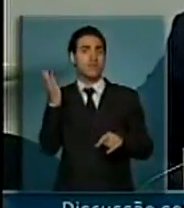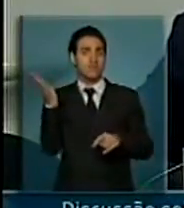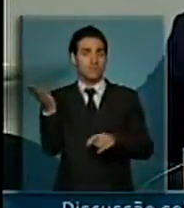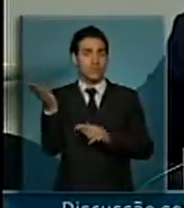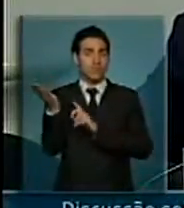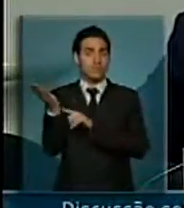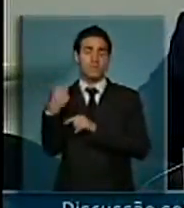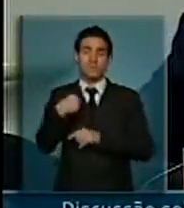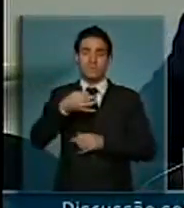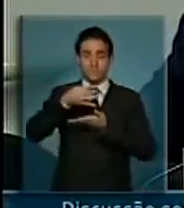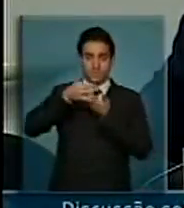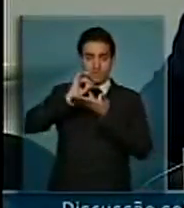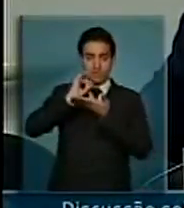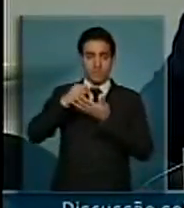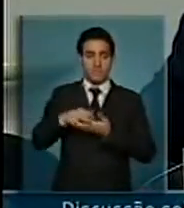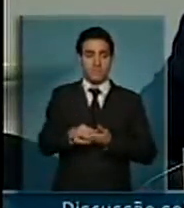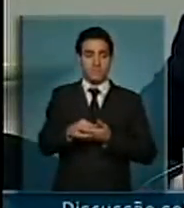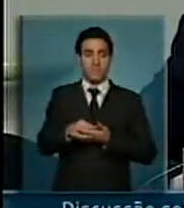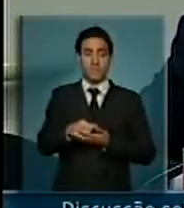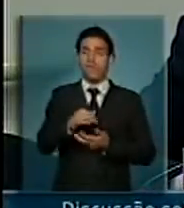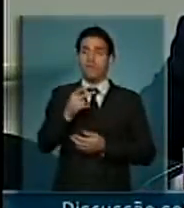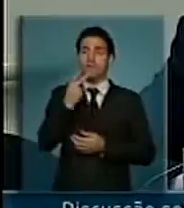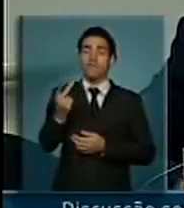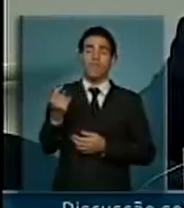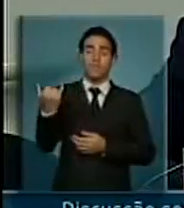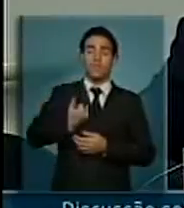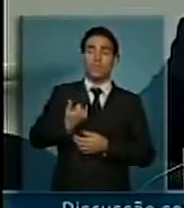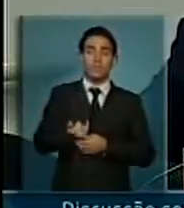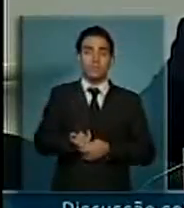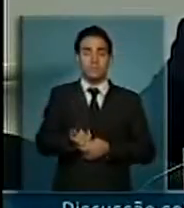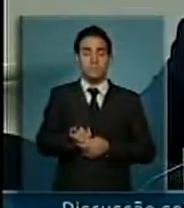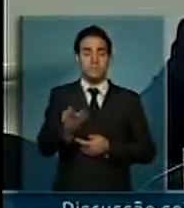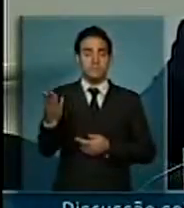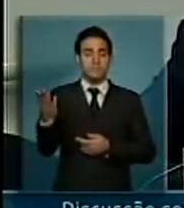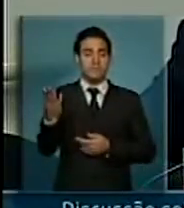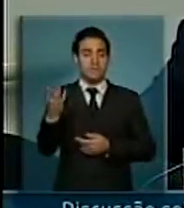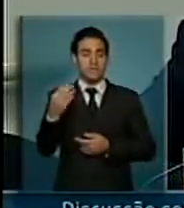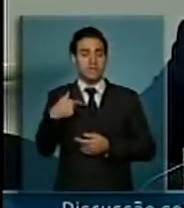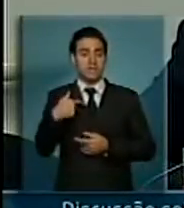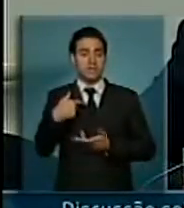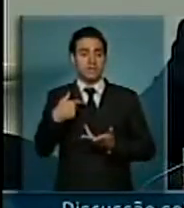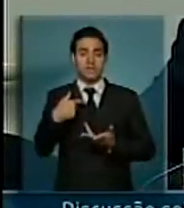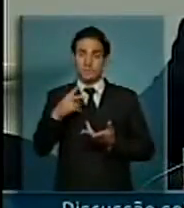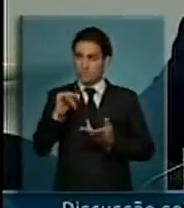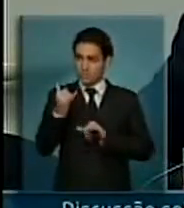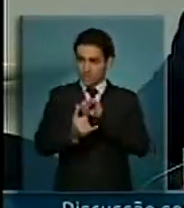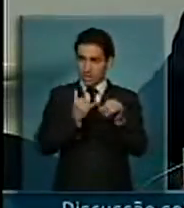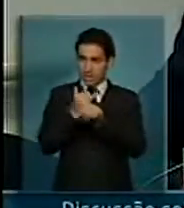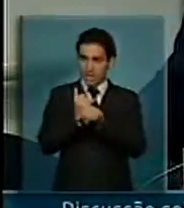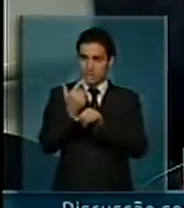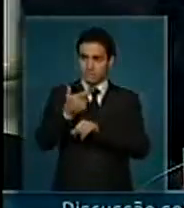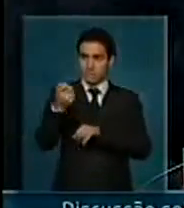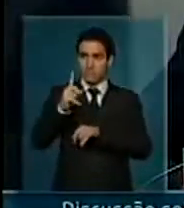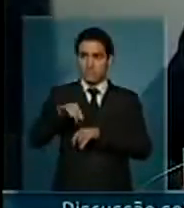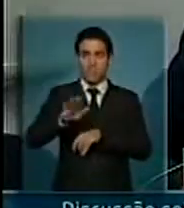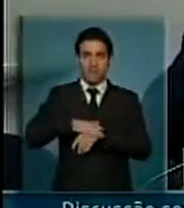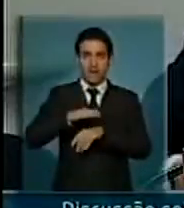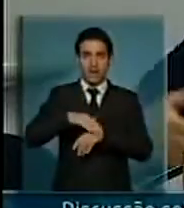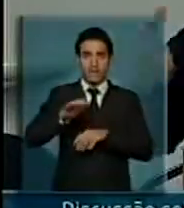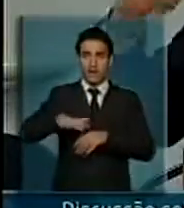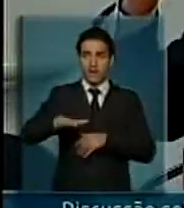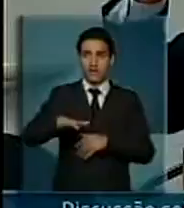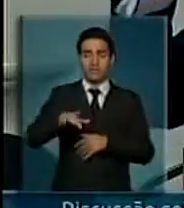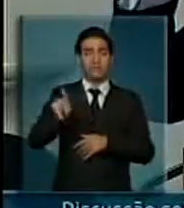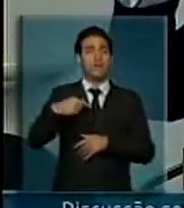estava tomando café e falou, olha, ministro, e aí esse negócio de banda larga, vai baixar o preço mesmo? Ele mora em Águas